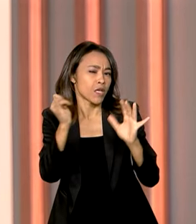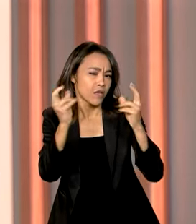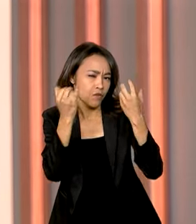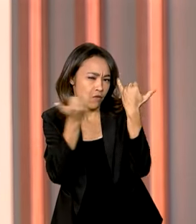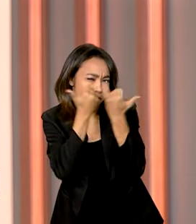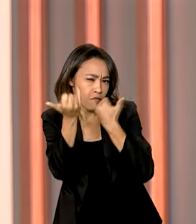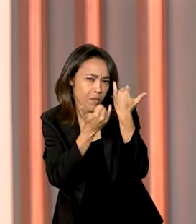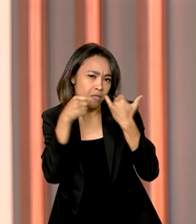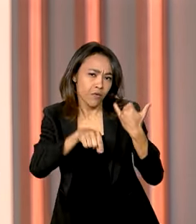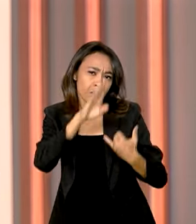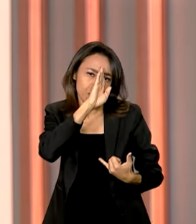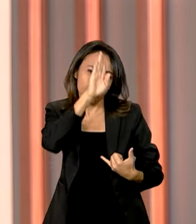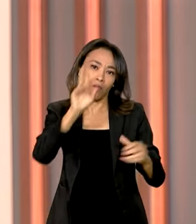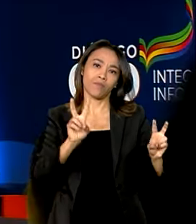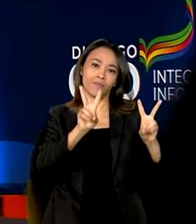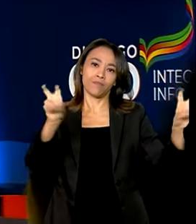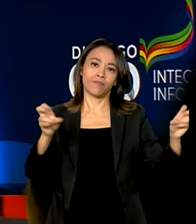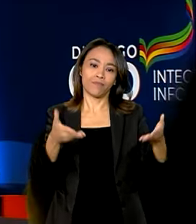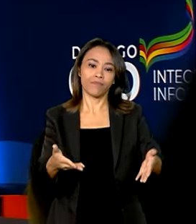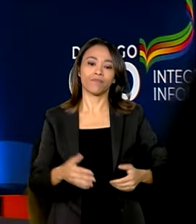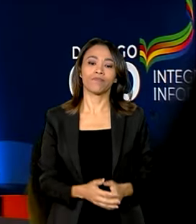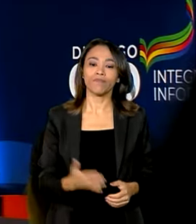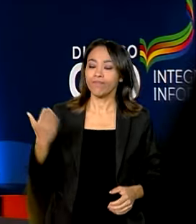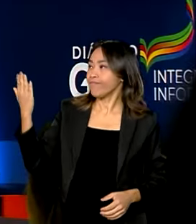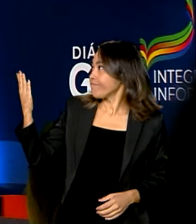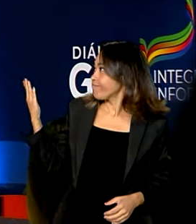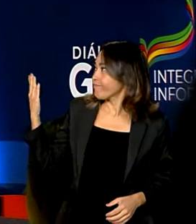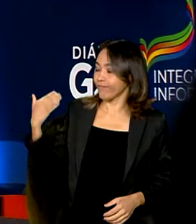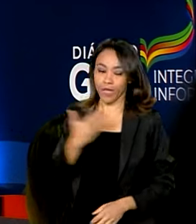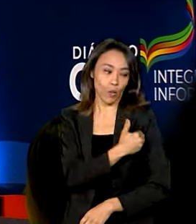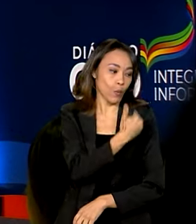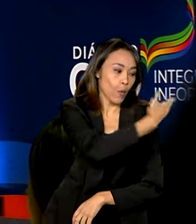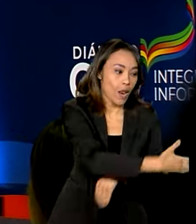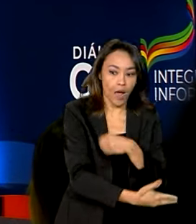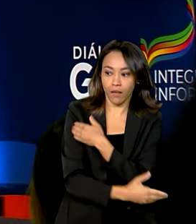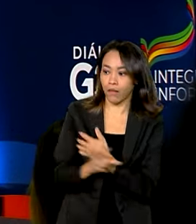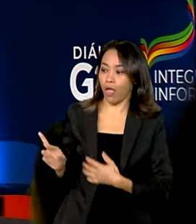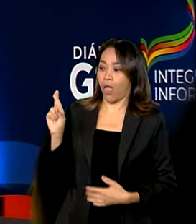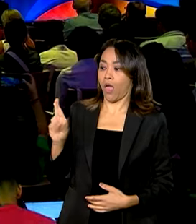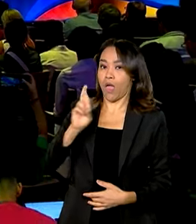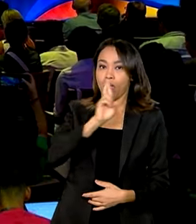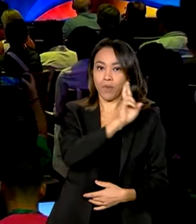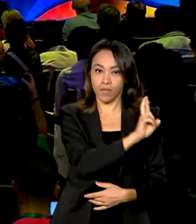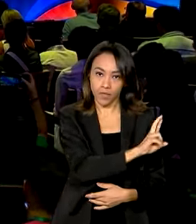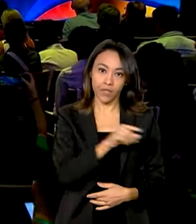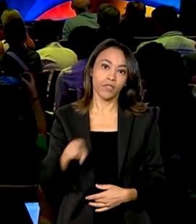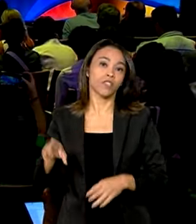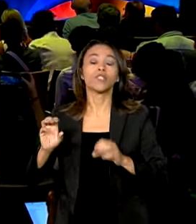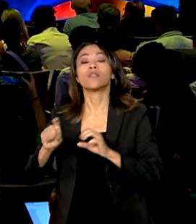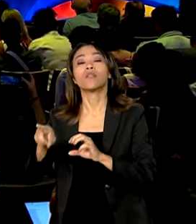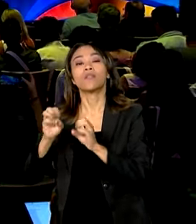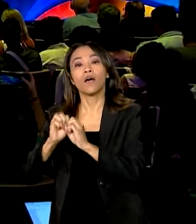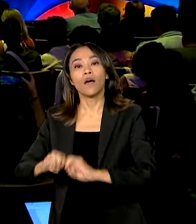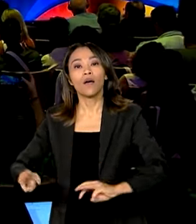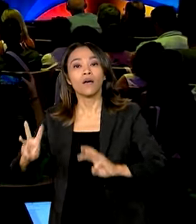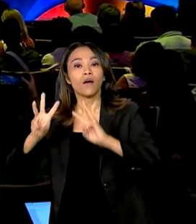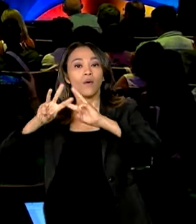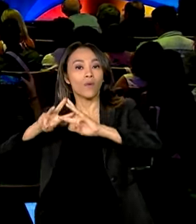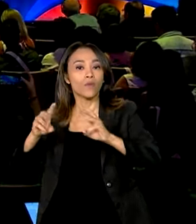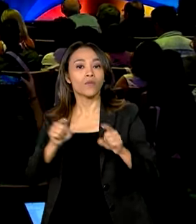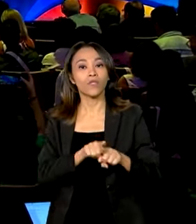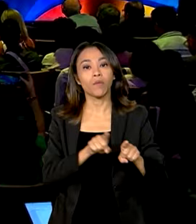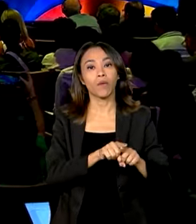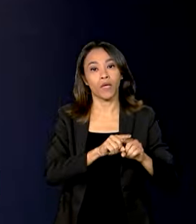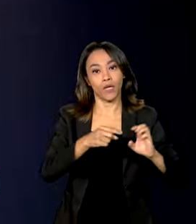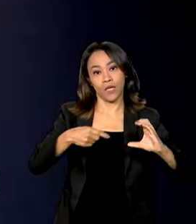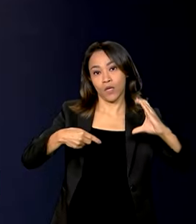principal do debate. Ao lado de representantes da ONU e da Unesco, o ministro da Secretaria de Comunicação